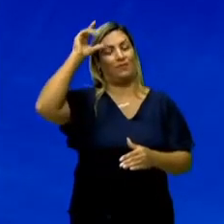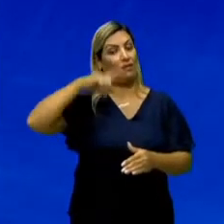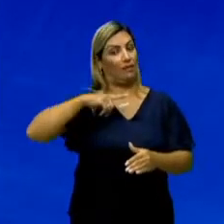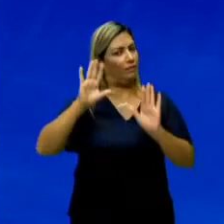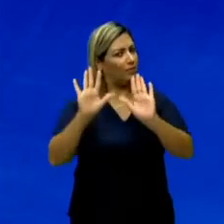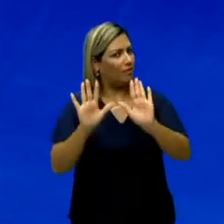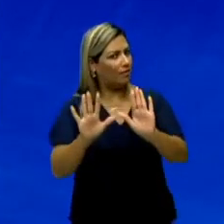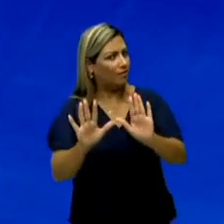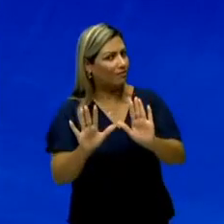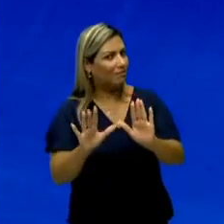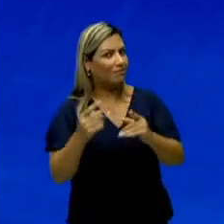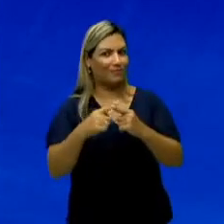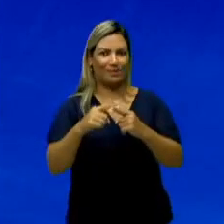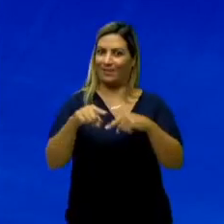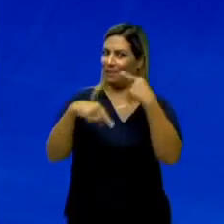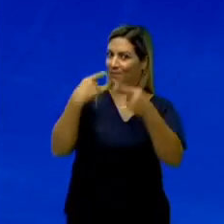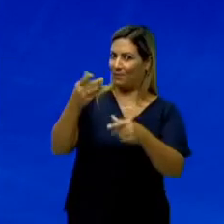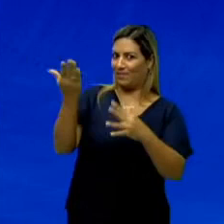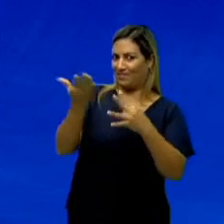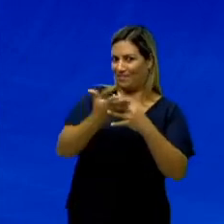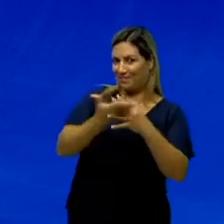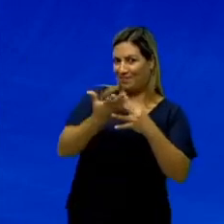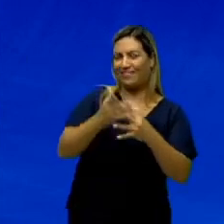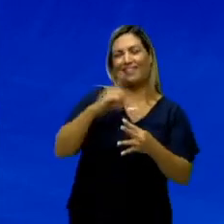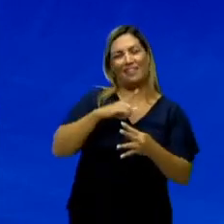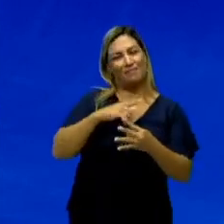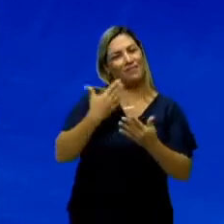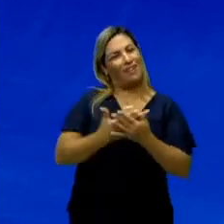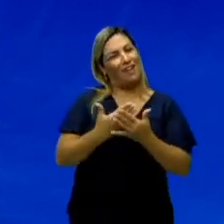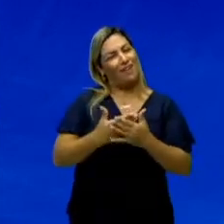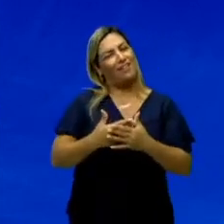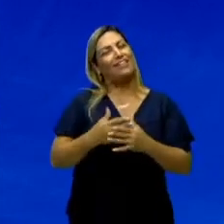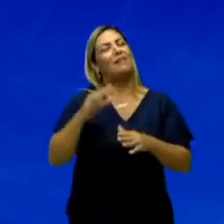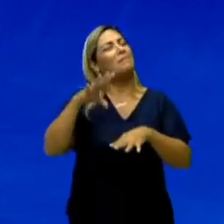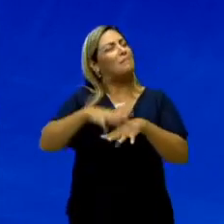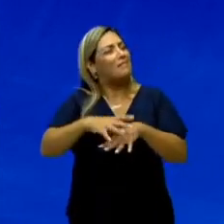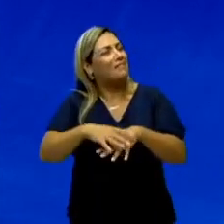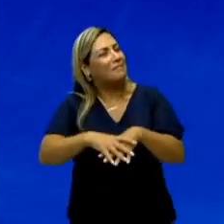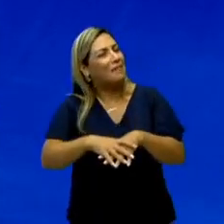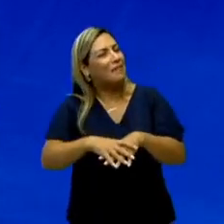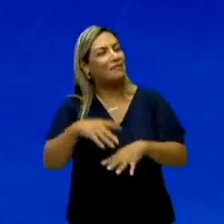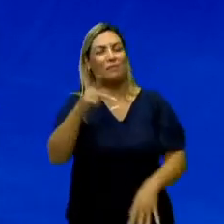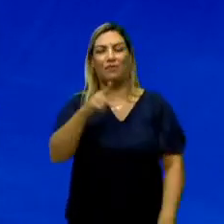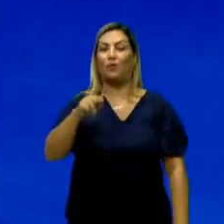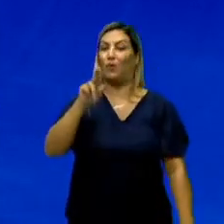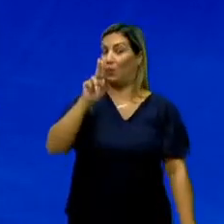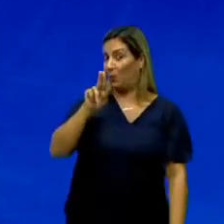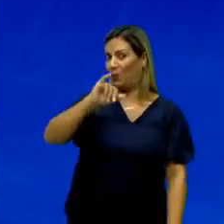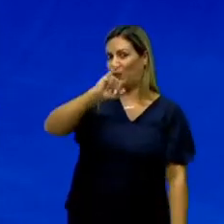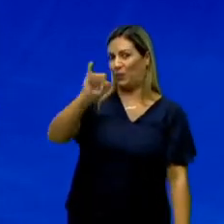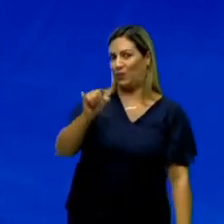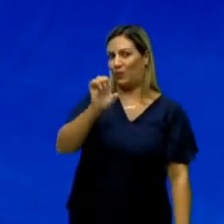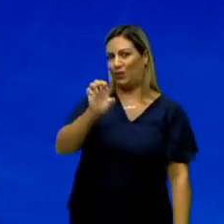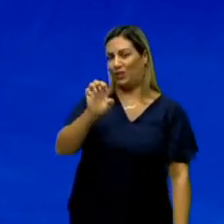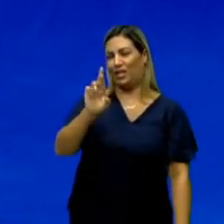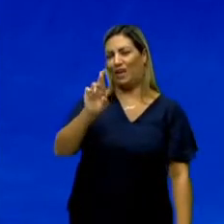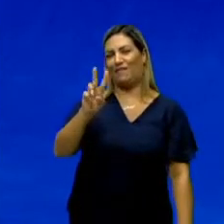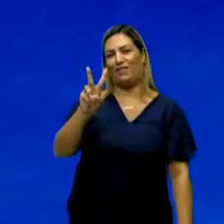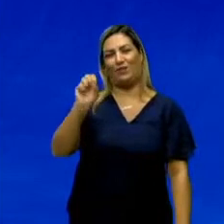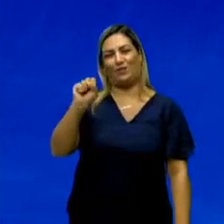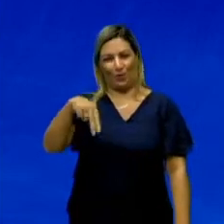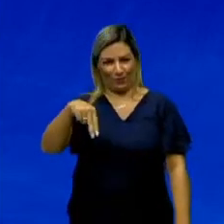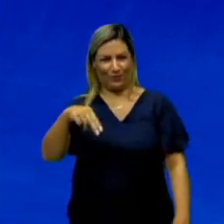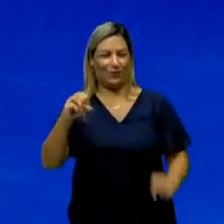E não sai daí, porque após o intervalo, temos aula de matemática com o professor, o